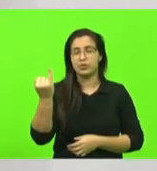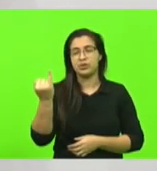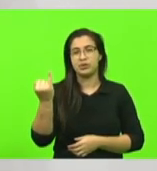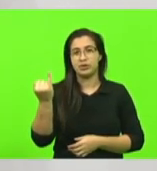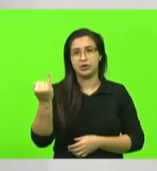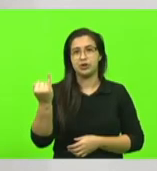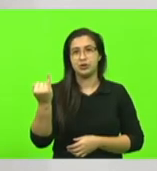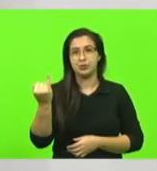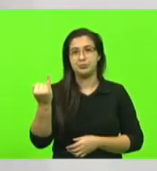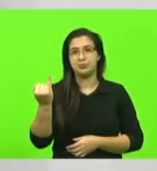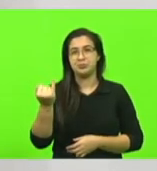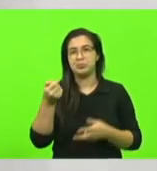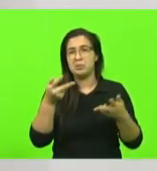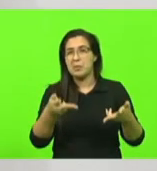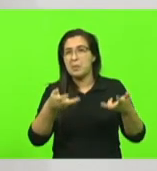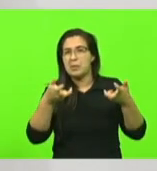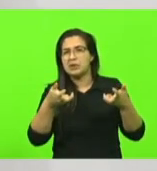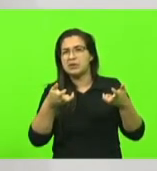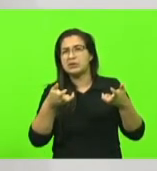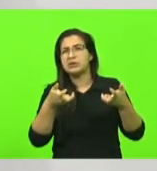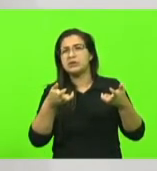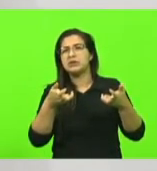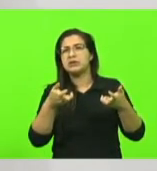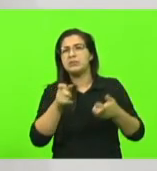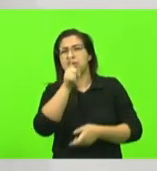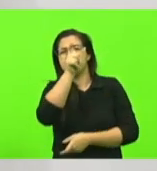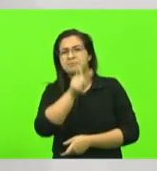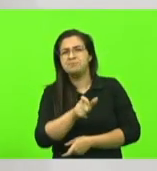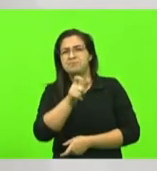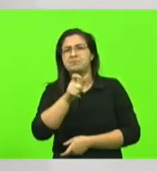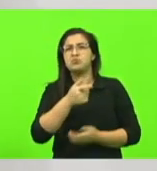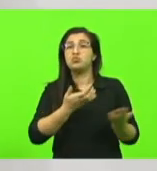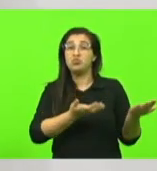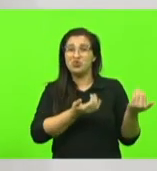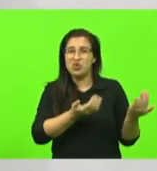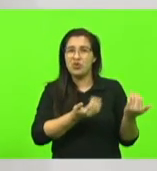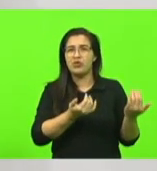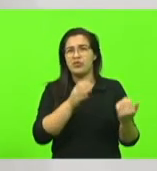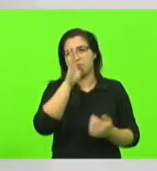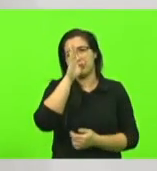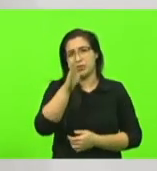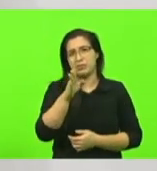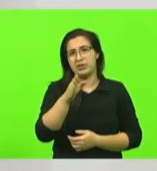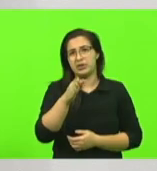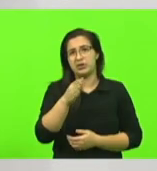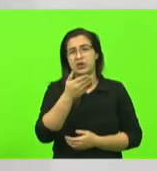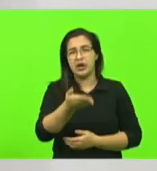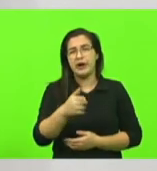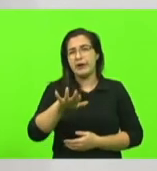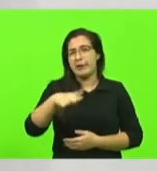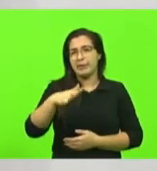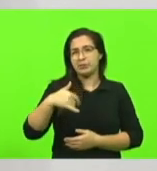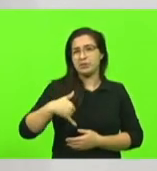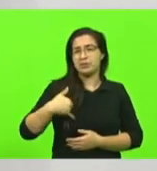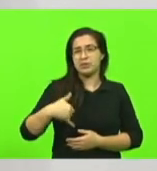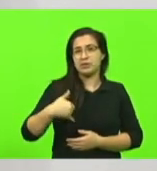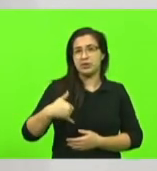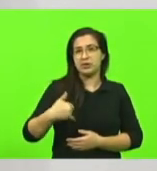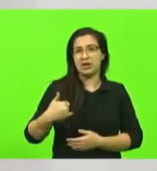perceber principalmente no jovem o jovem na faixa da